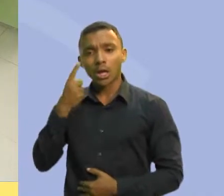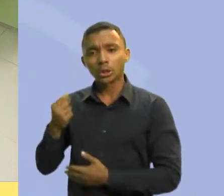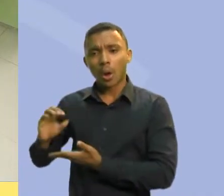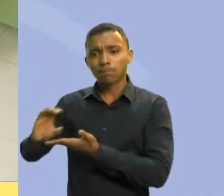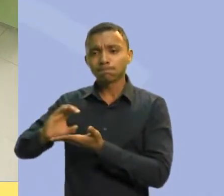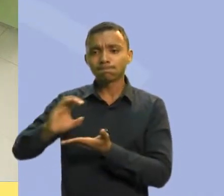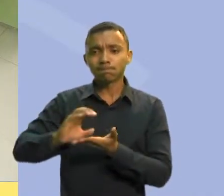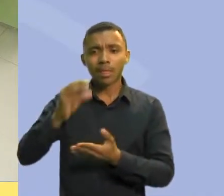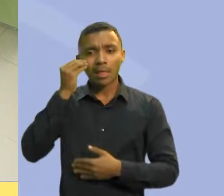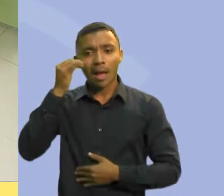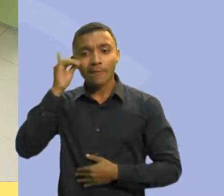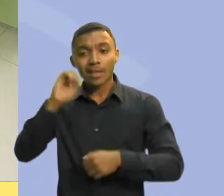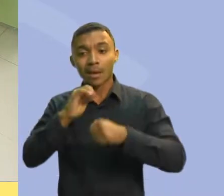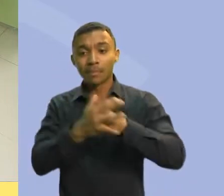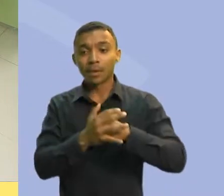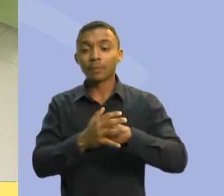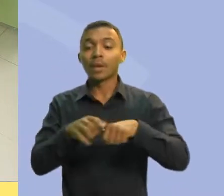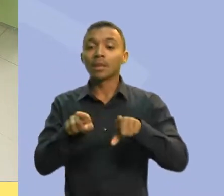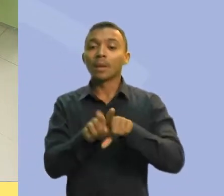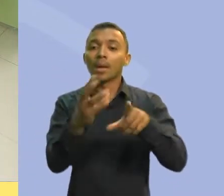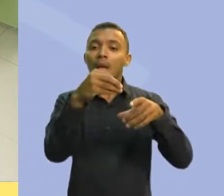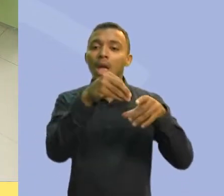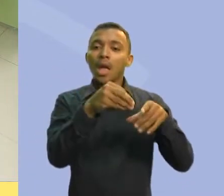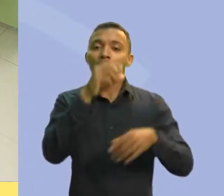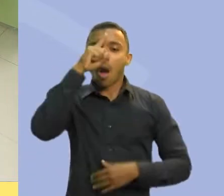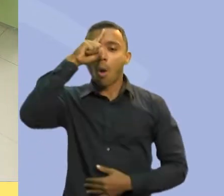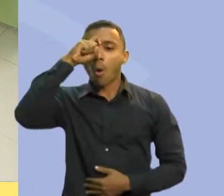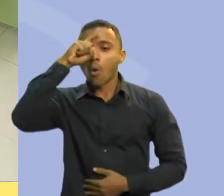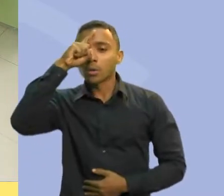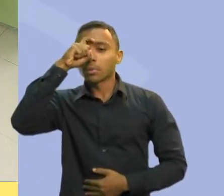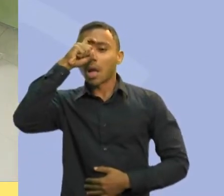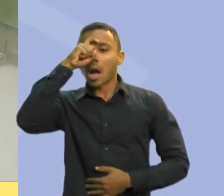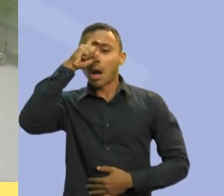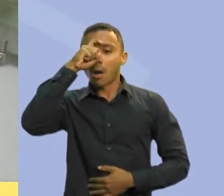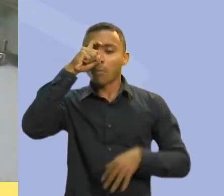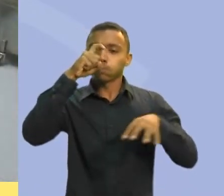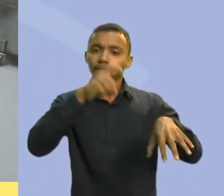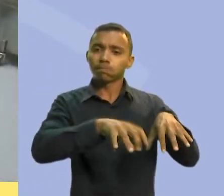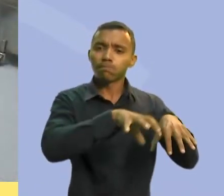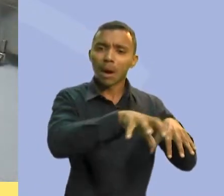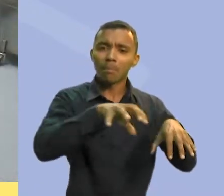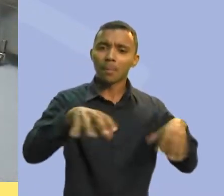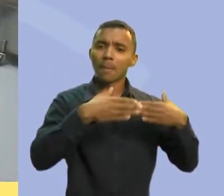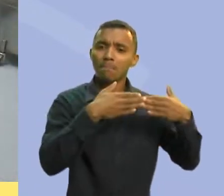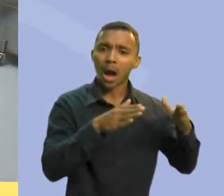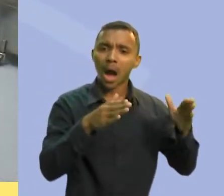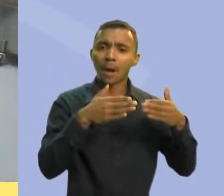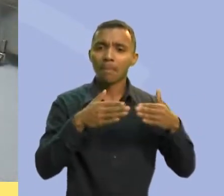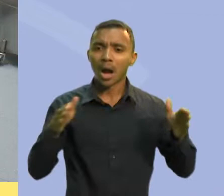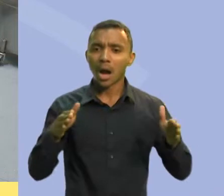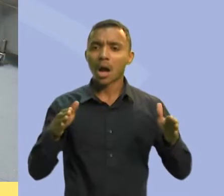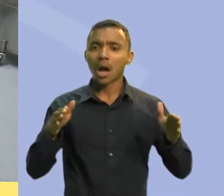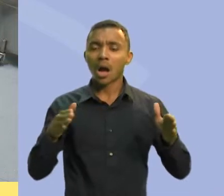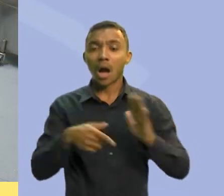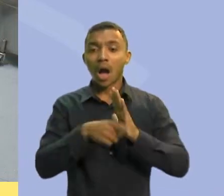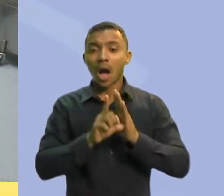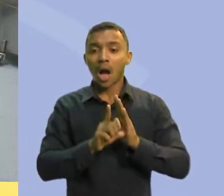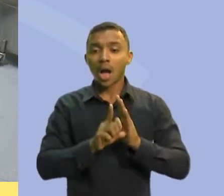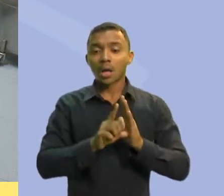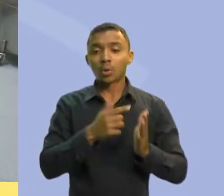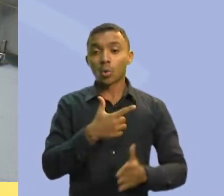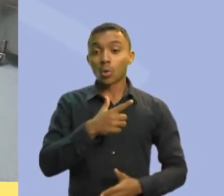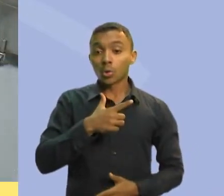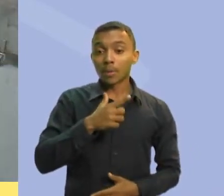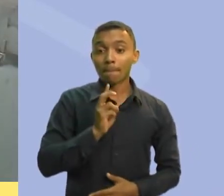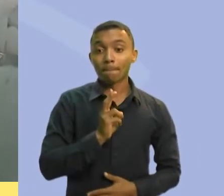número de leitos de terapia intensiva e de enfermaria abertos na primeira onda passou de 2.900 para 5.200